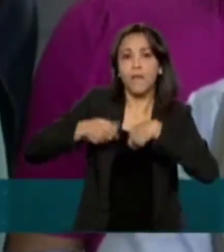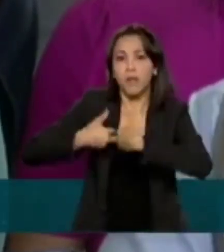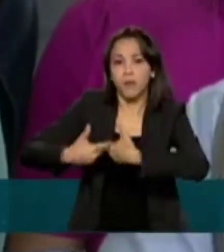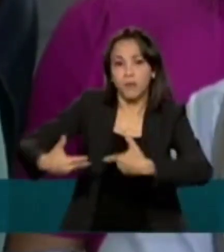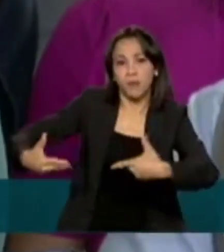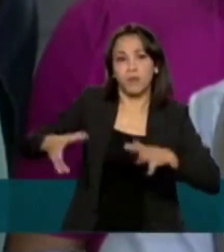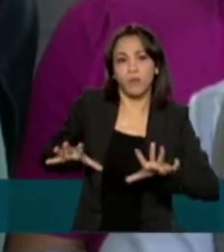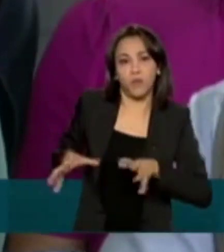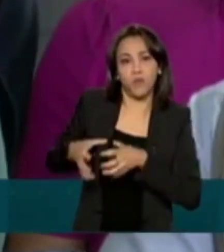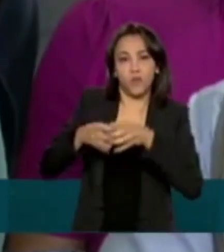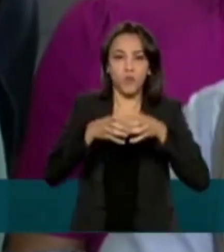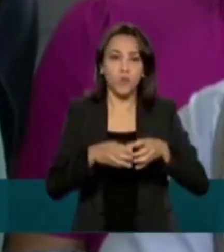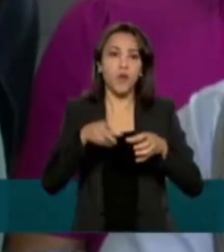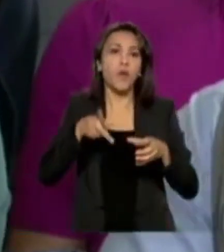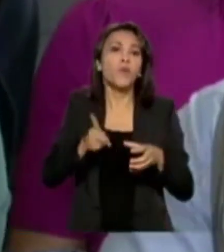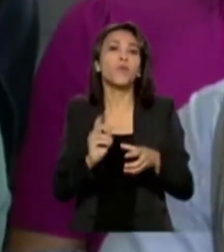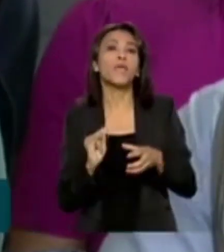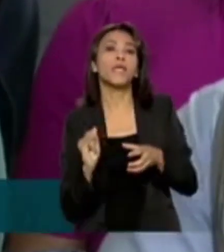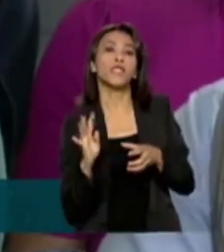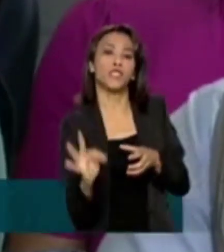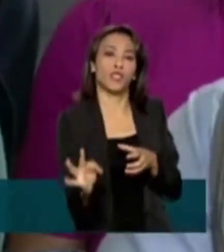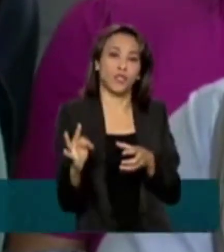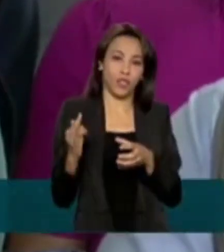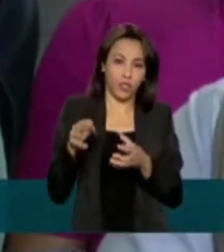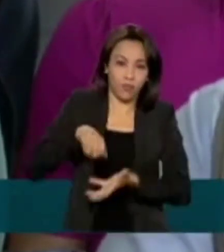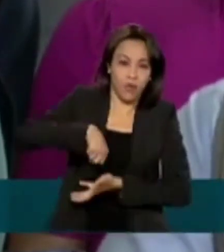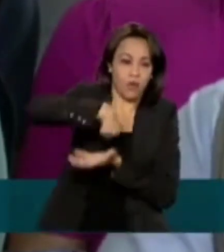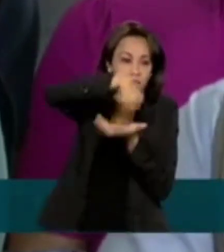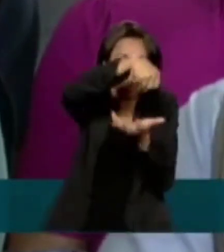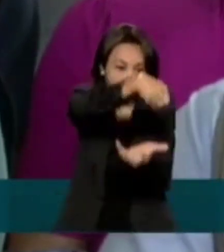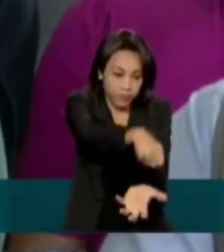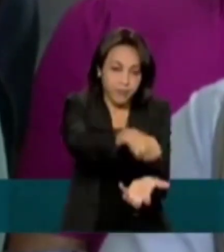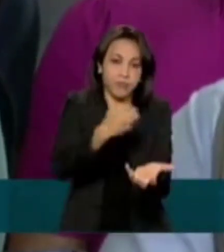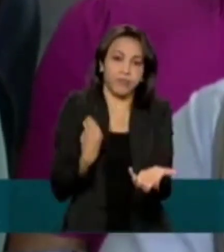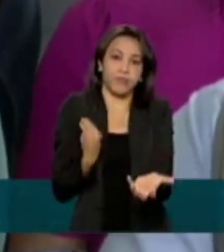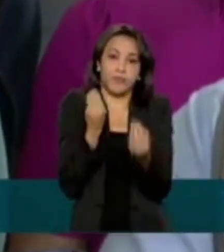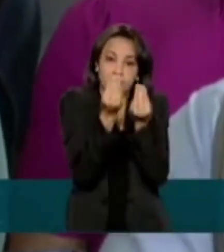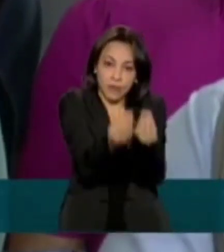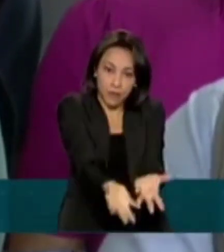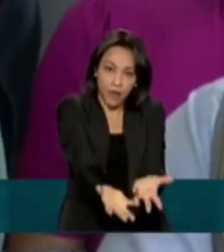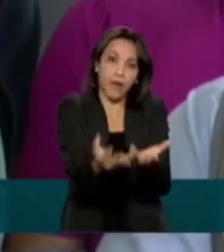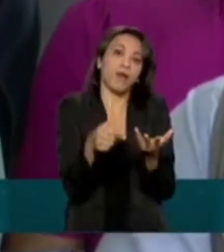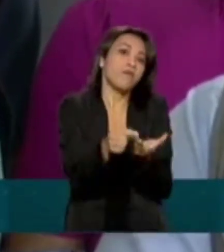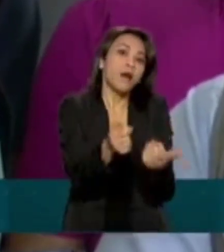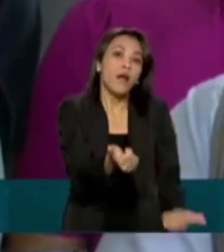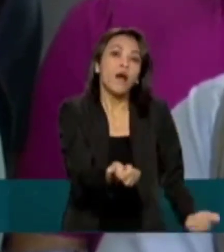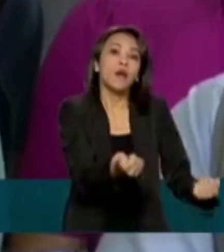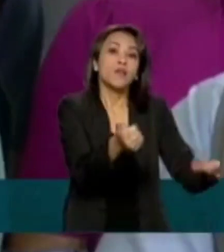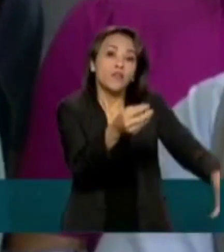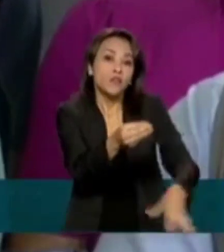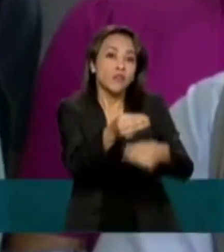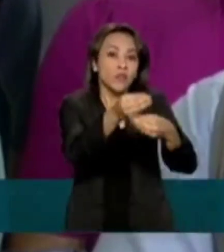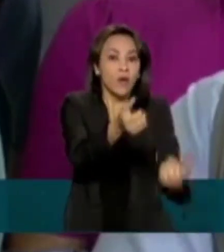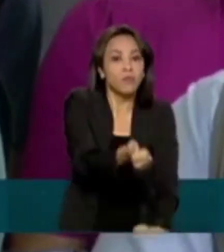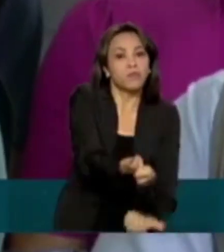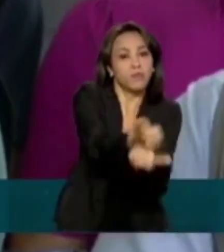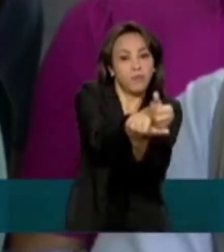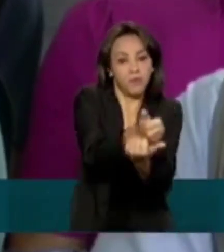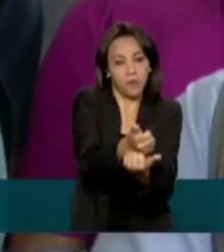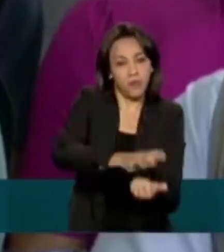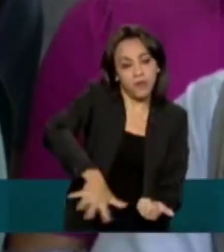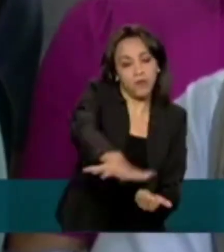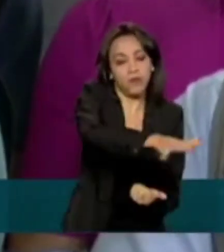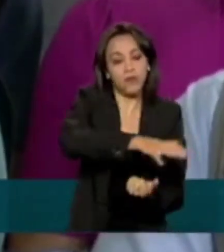desastre da Secretaria de Vigilância e Saúde para que se somem as ações do Estado e do município